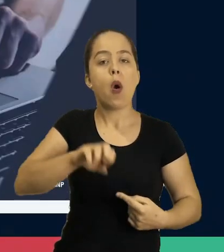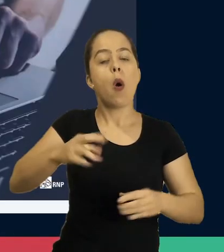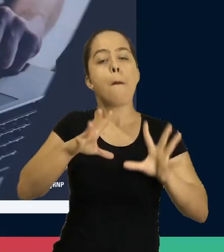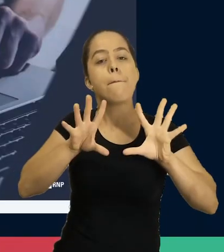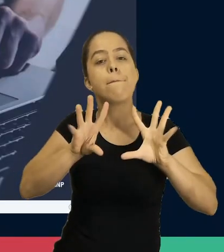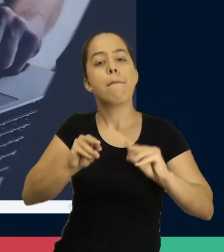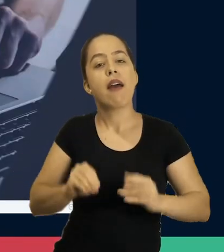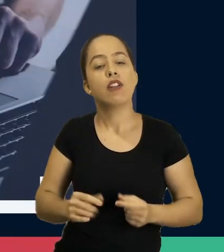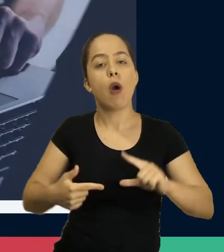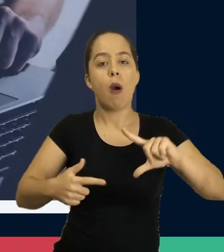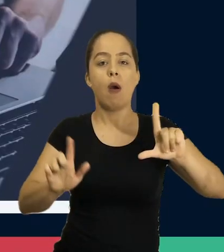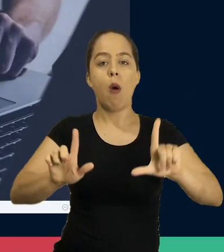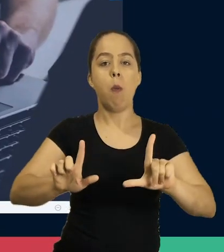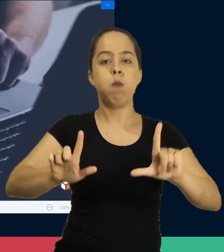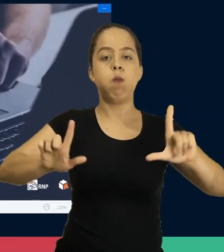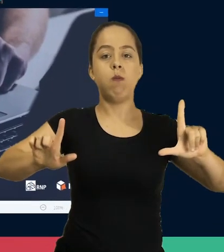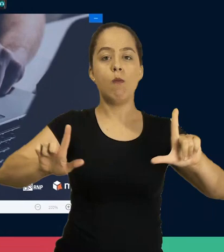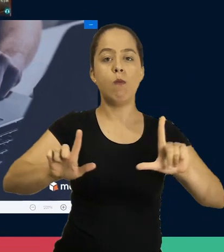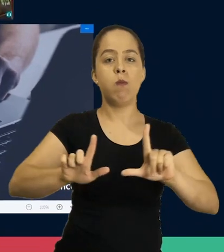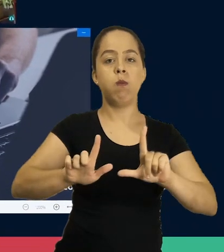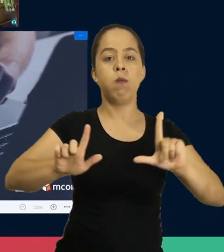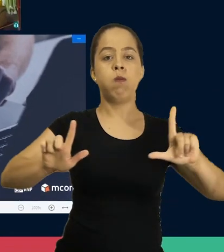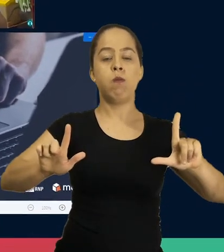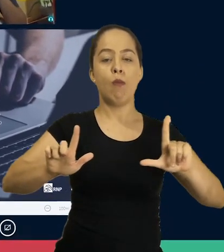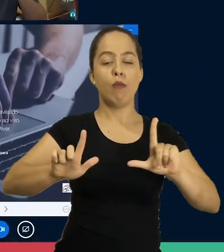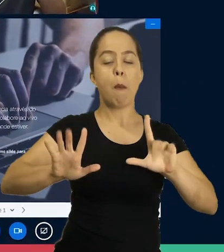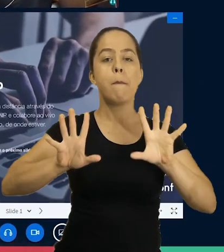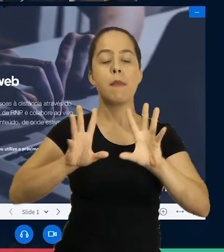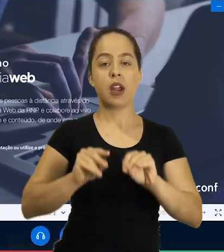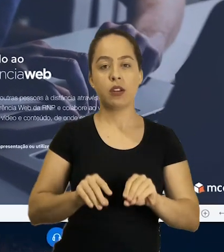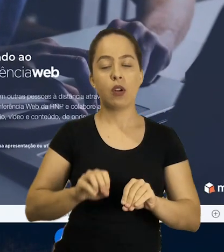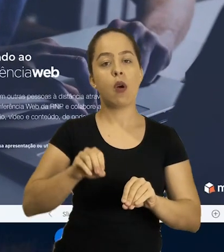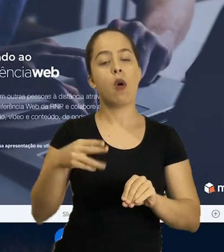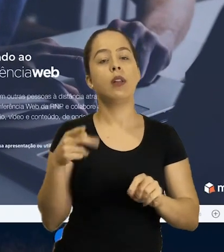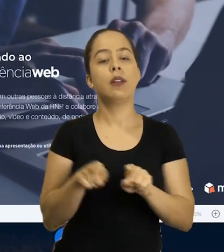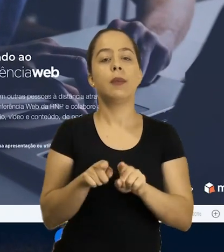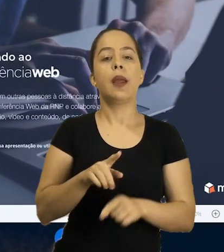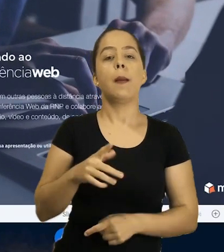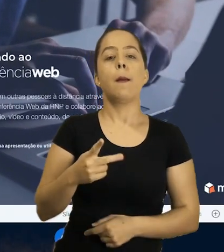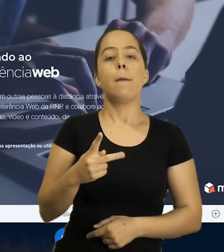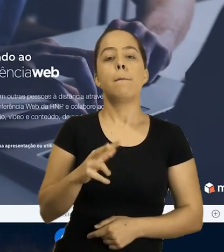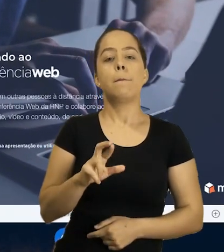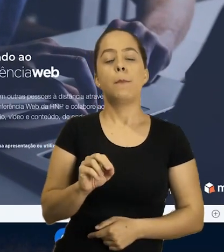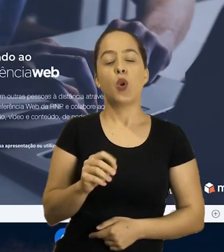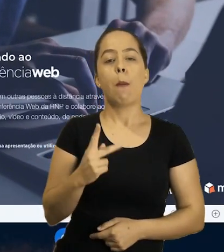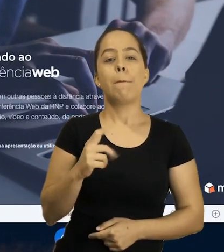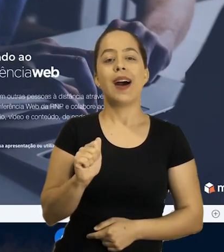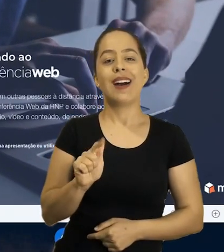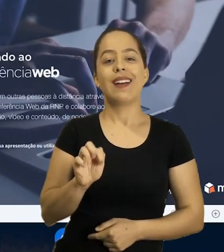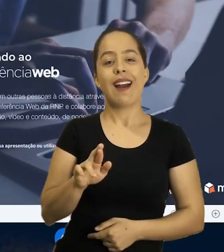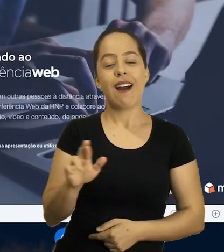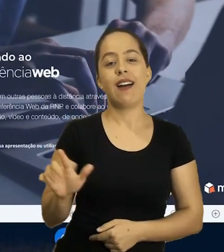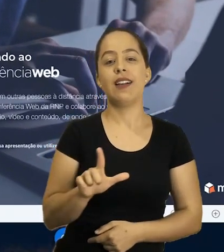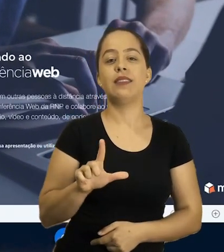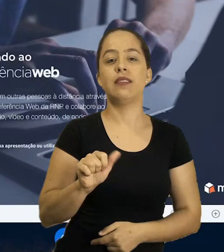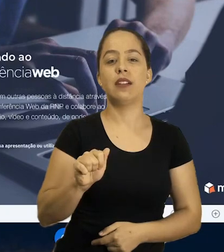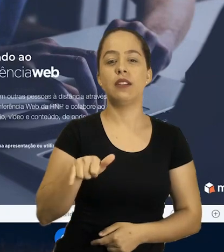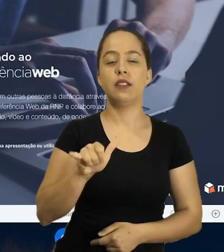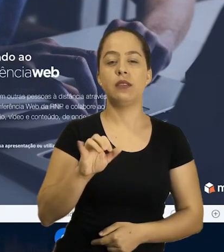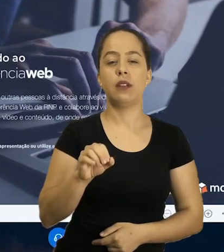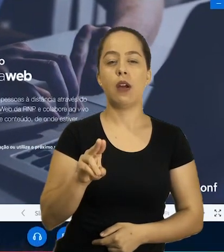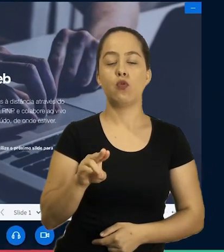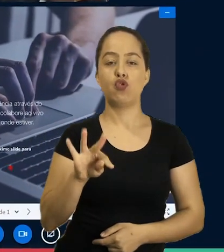o tamanho. Ou você pode mexer aqui o tamanho. Depois vir nessa opção de propagar layout.